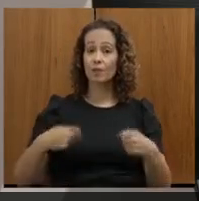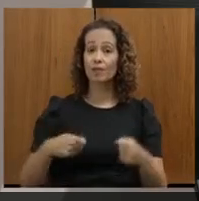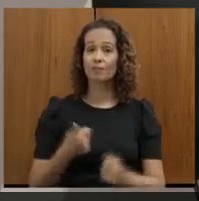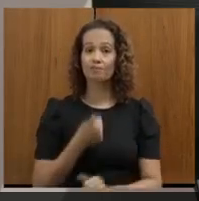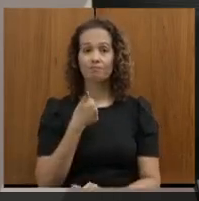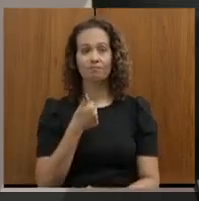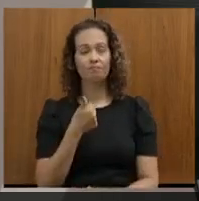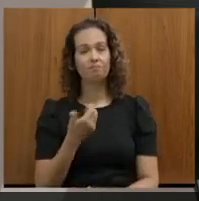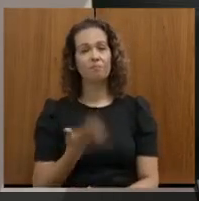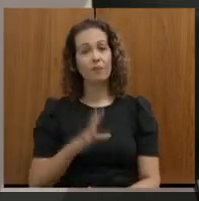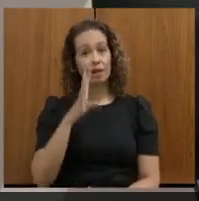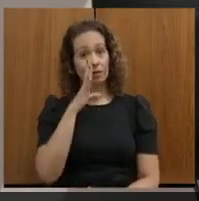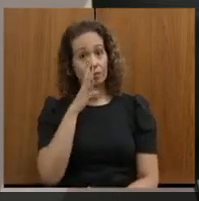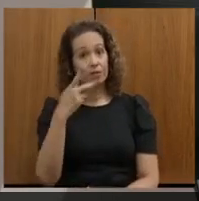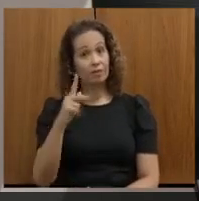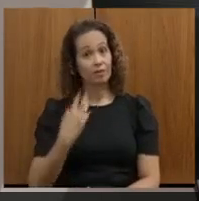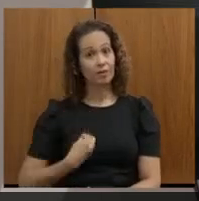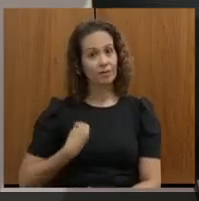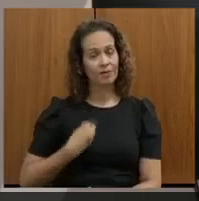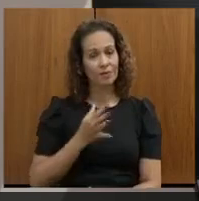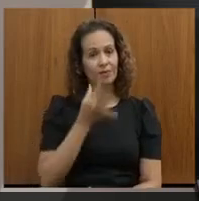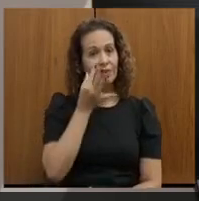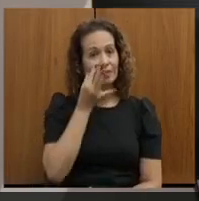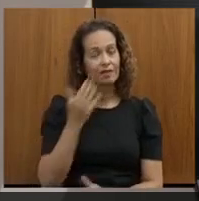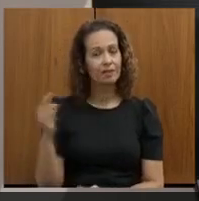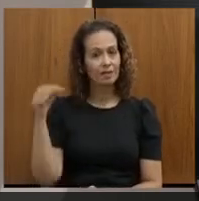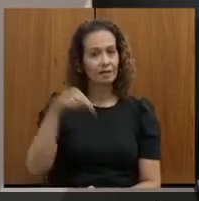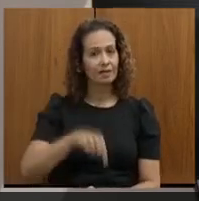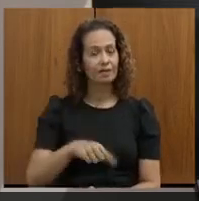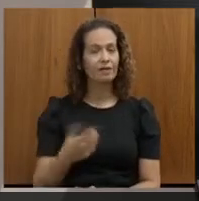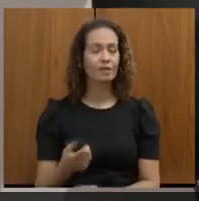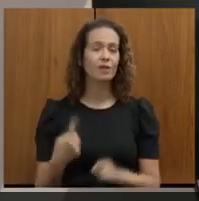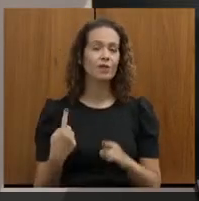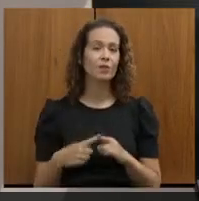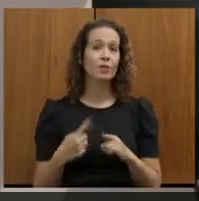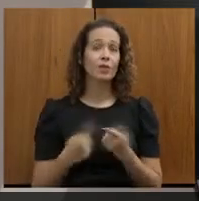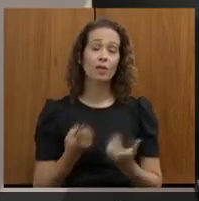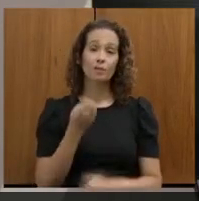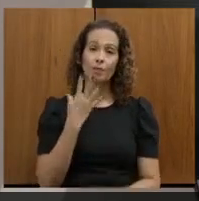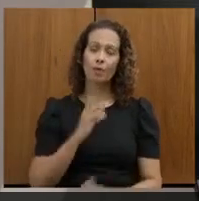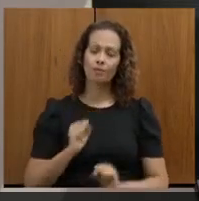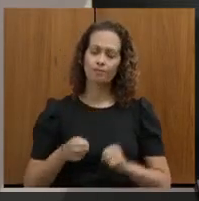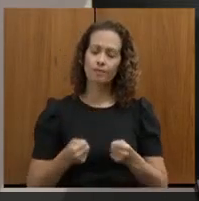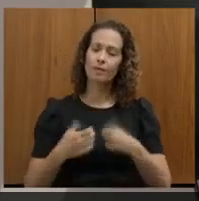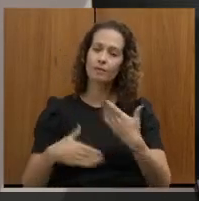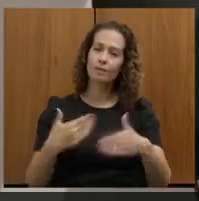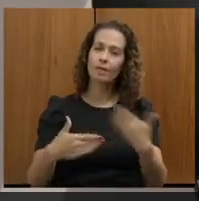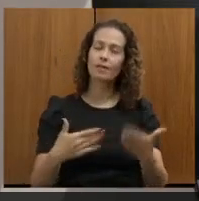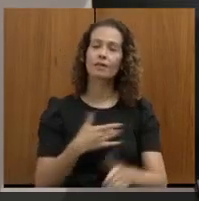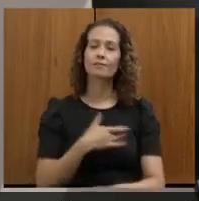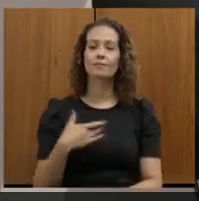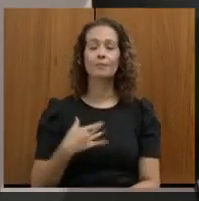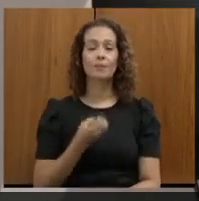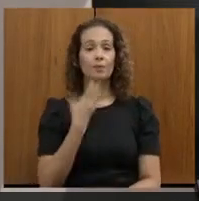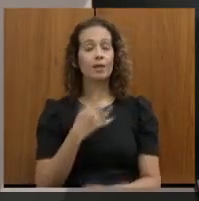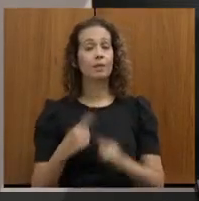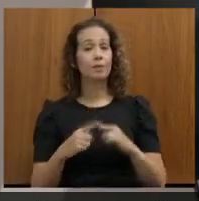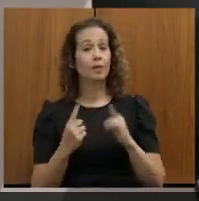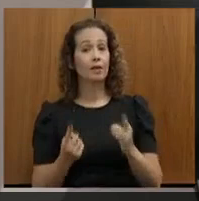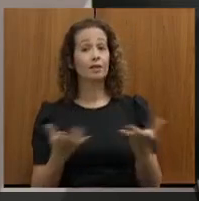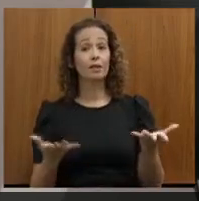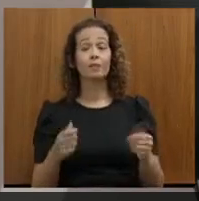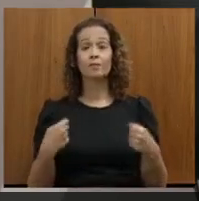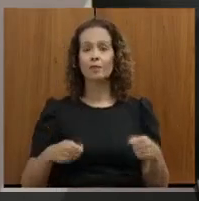admiro muito a sua presença aqui, porque eu acho que está em boa recuperação, está caminhando tudo bem, mas inspira